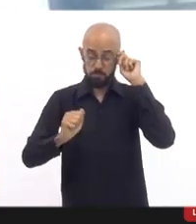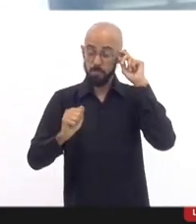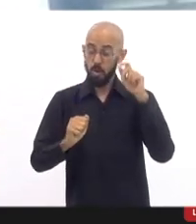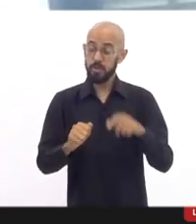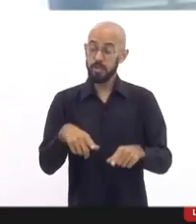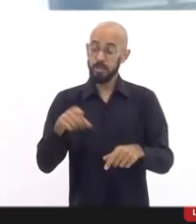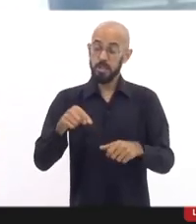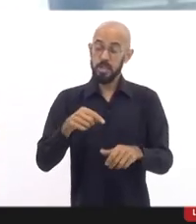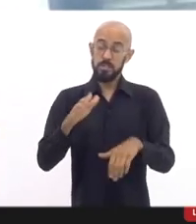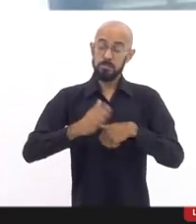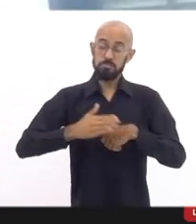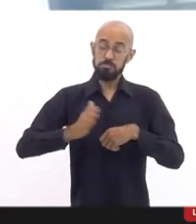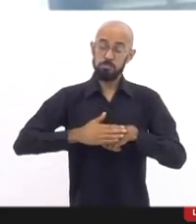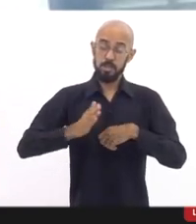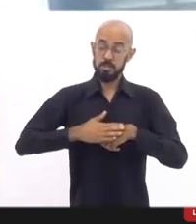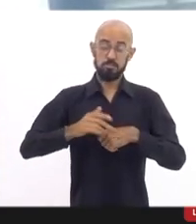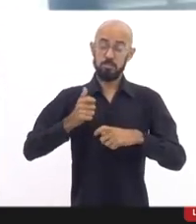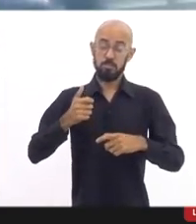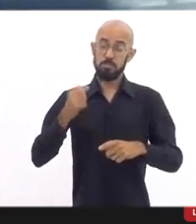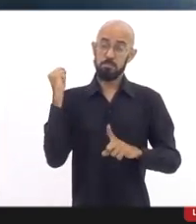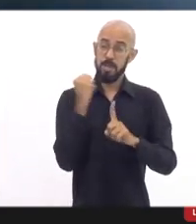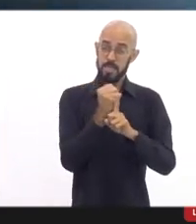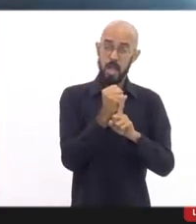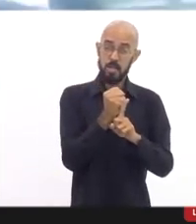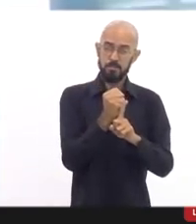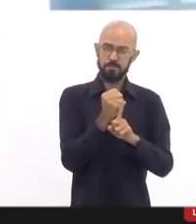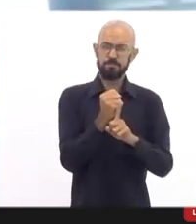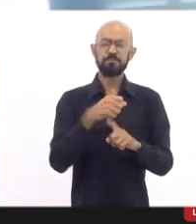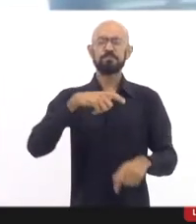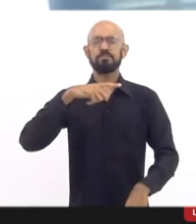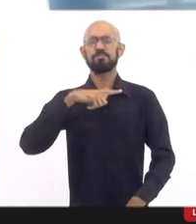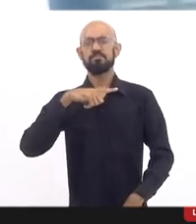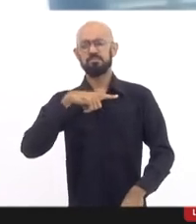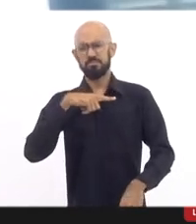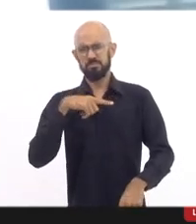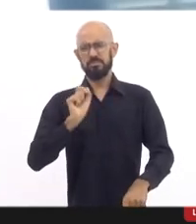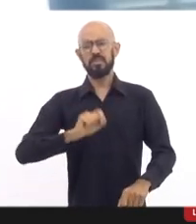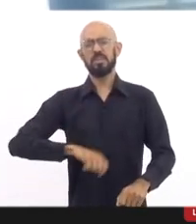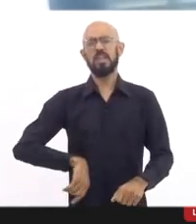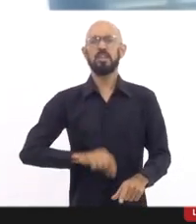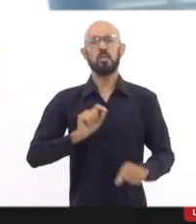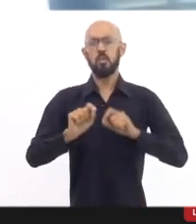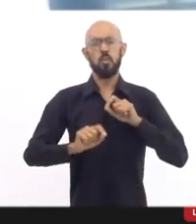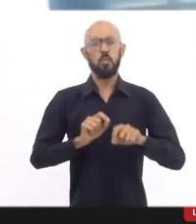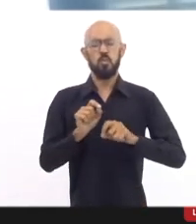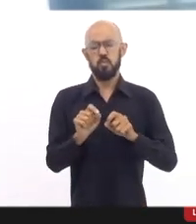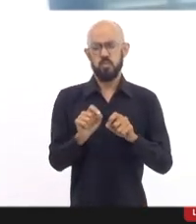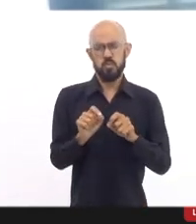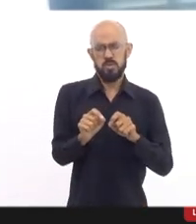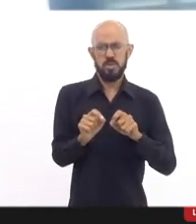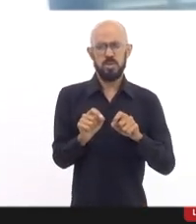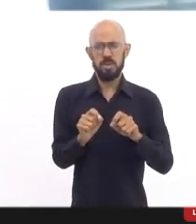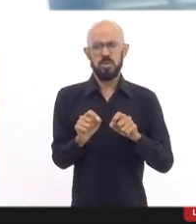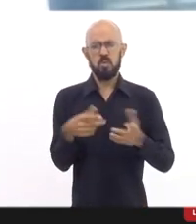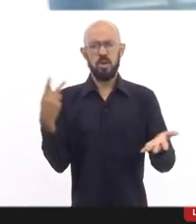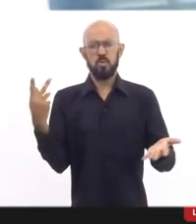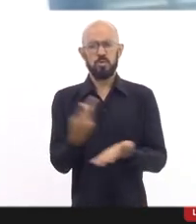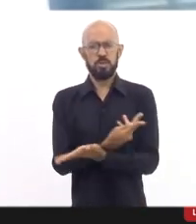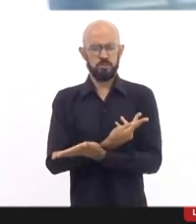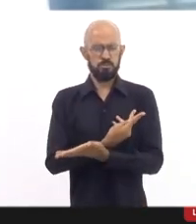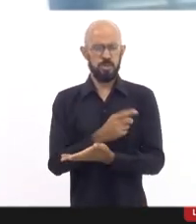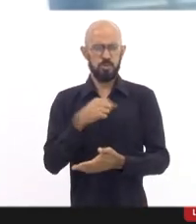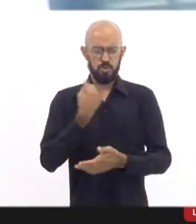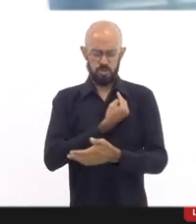pelas próprias mãos. Tem um caso, que não é o nosso objeto de hoje, mas a nossa comissão, junto com a Direitos Humanos, está